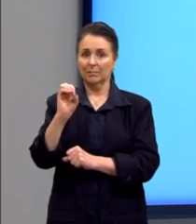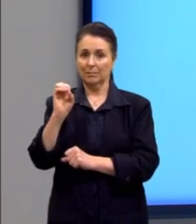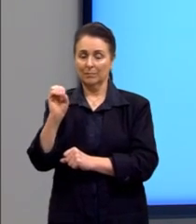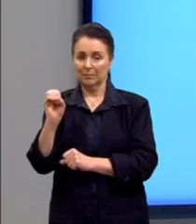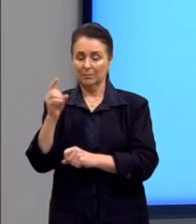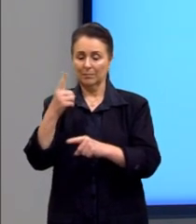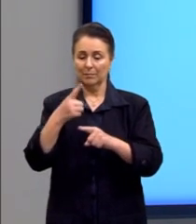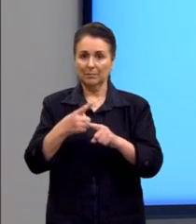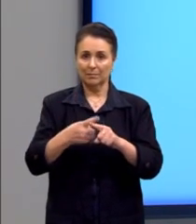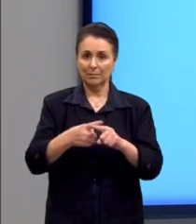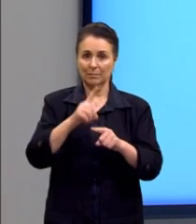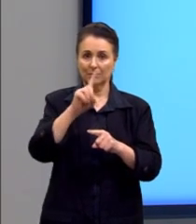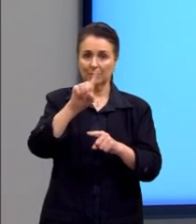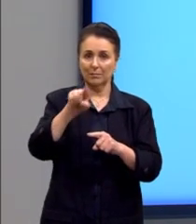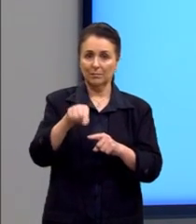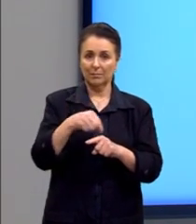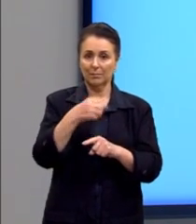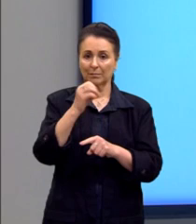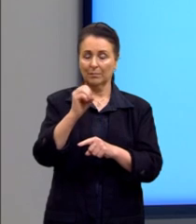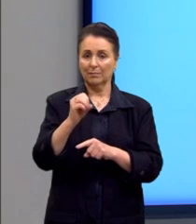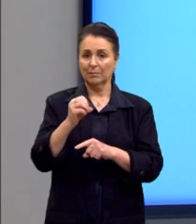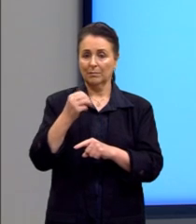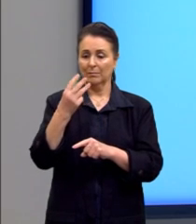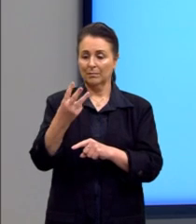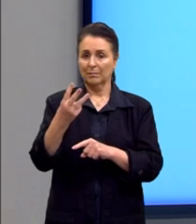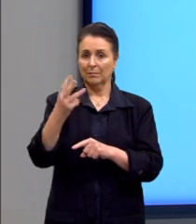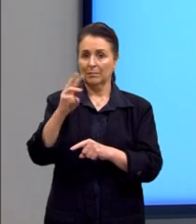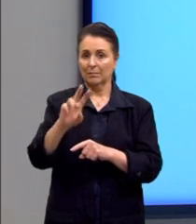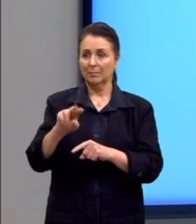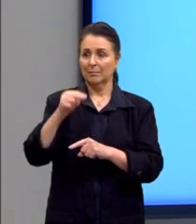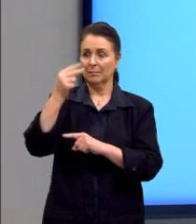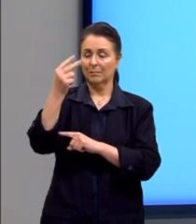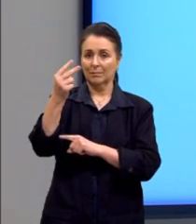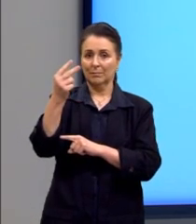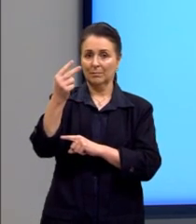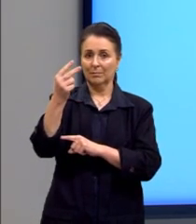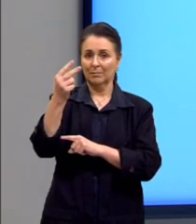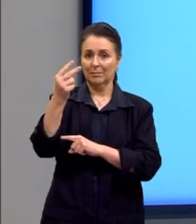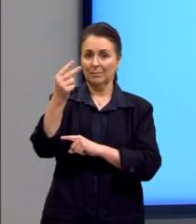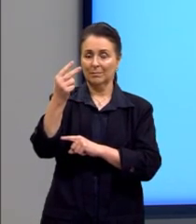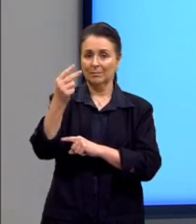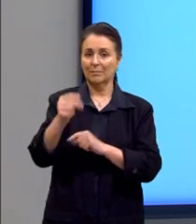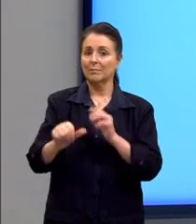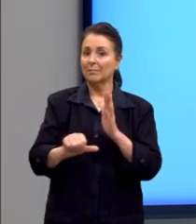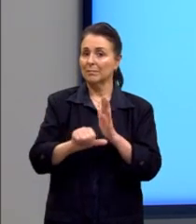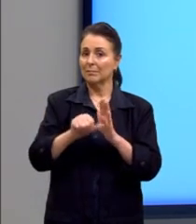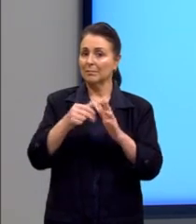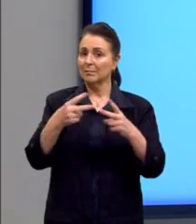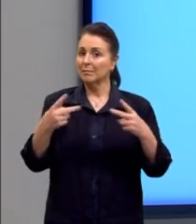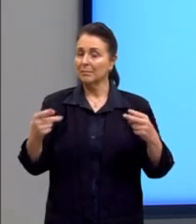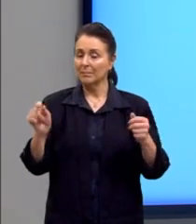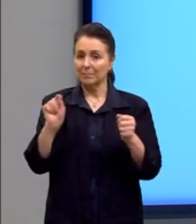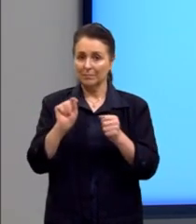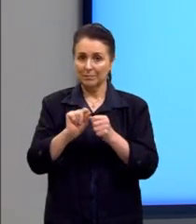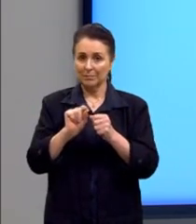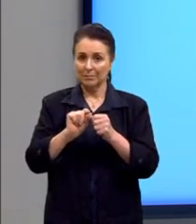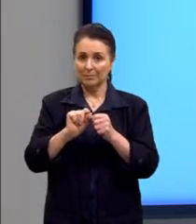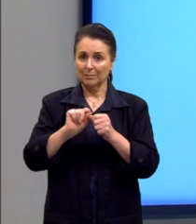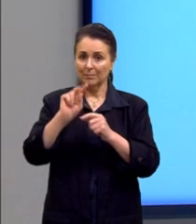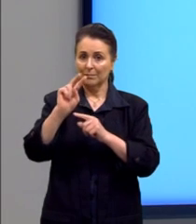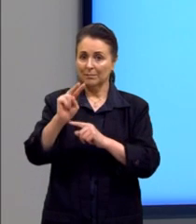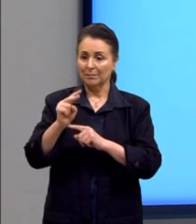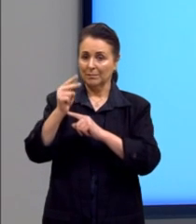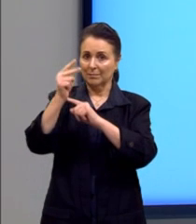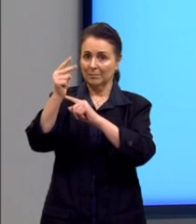1,03 elevado a 2. Primeira coisa é resolver a potência, né?